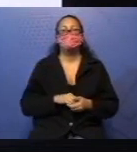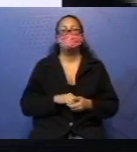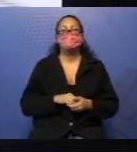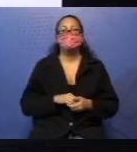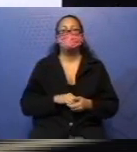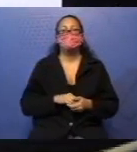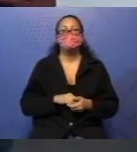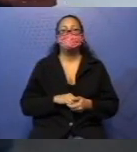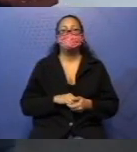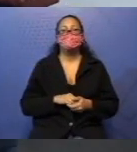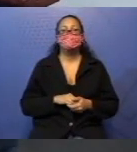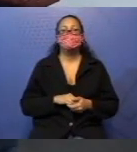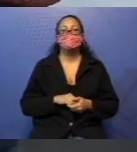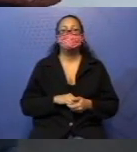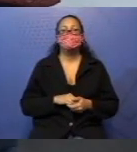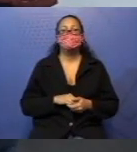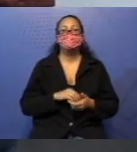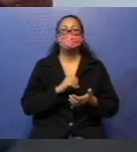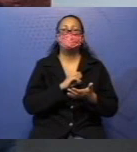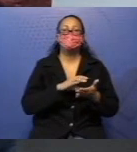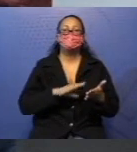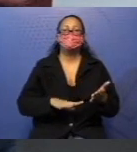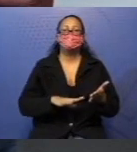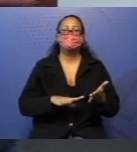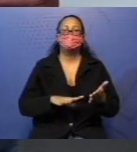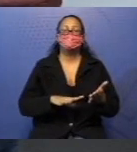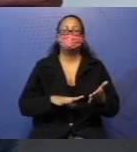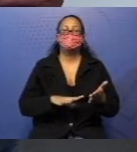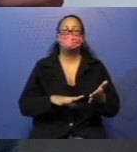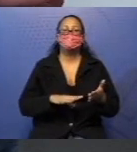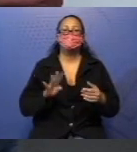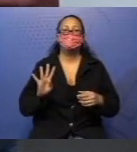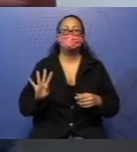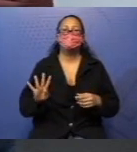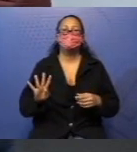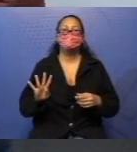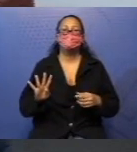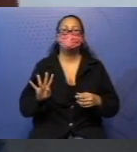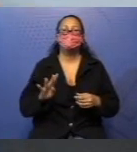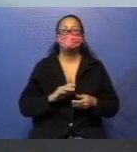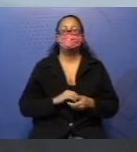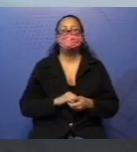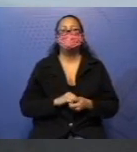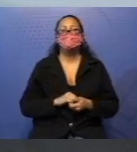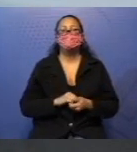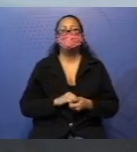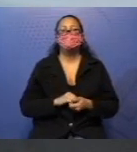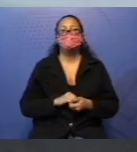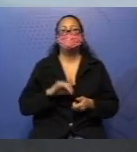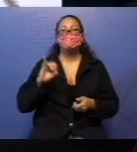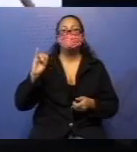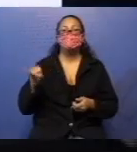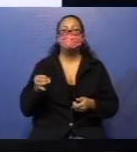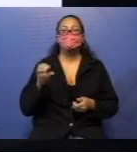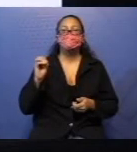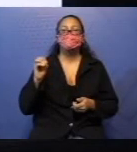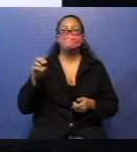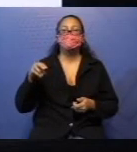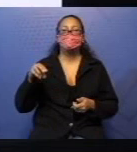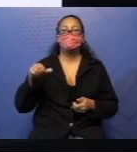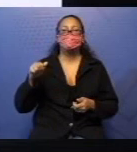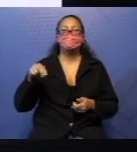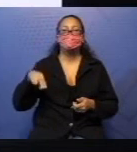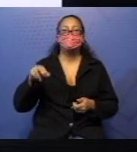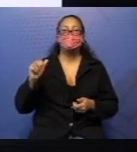Só a continuação das atividades. Atividade 4. Joana quer comprar um livro de